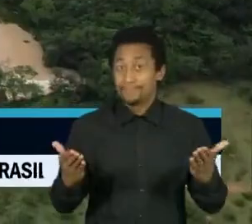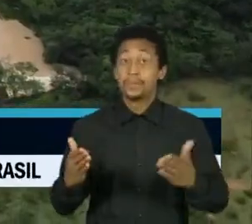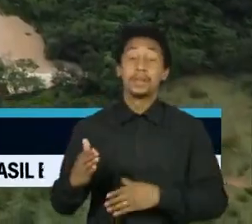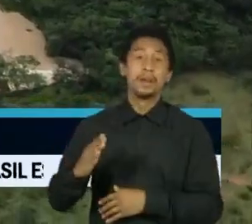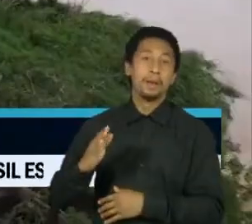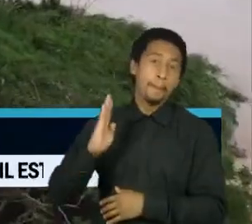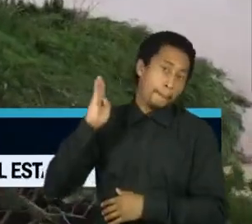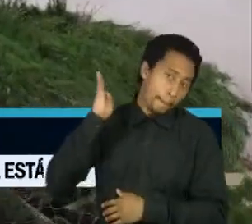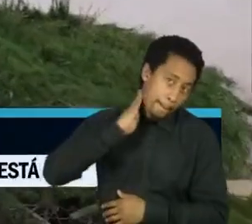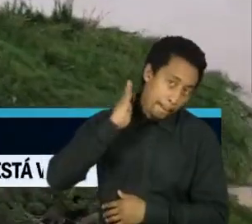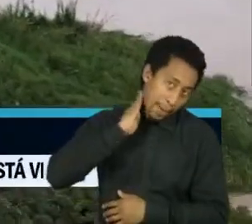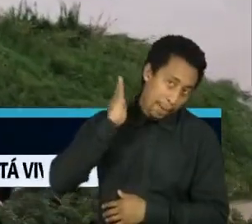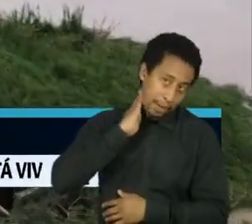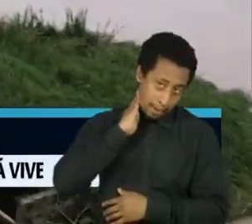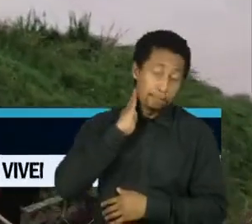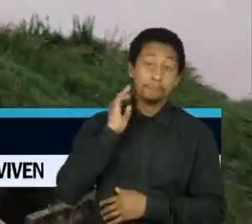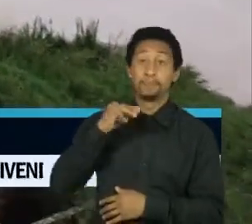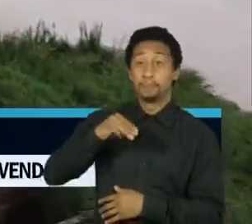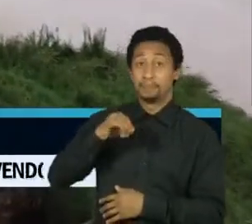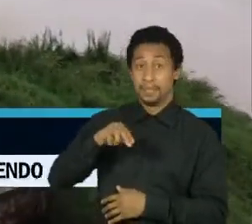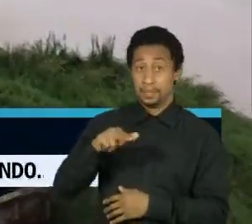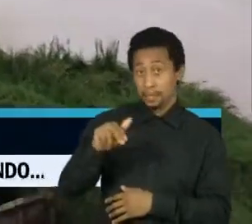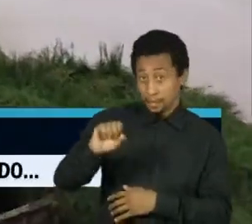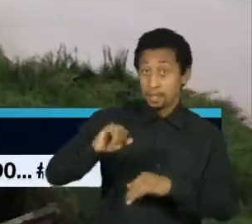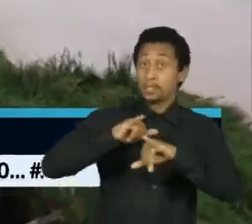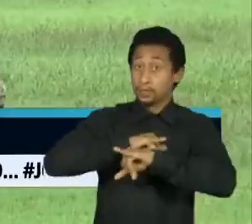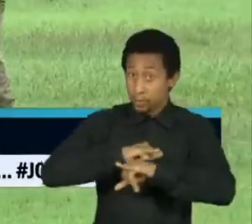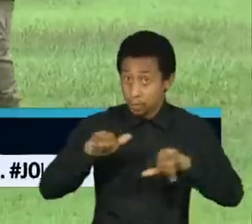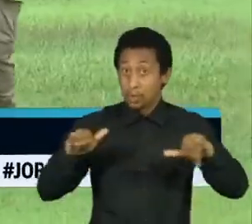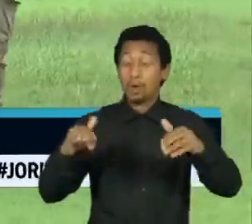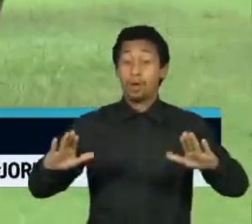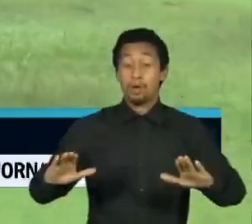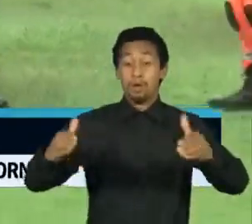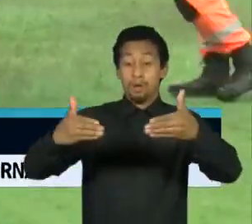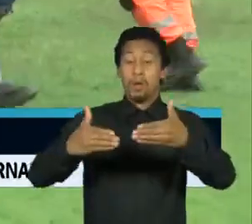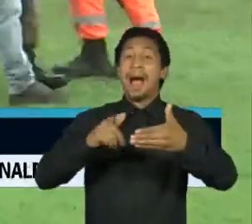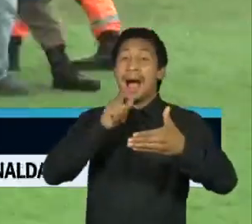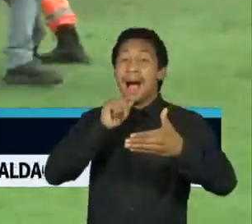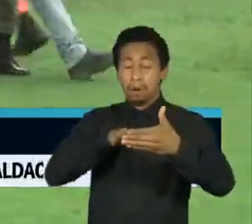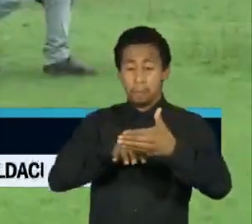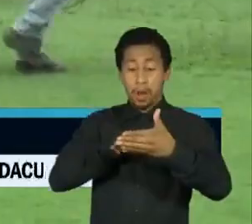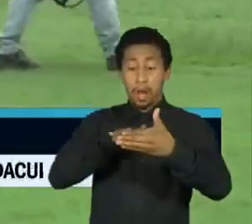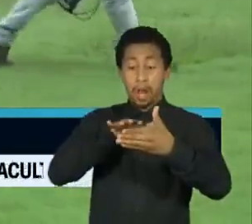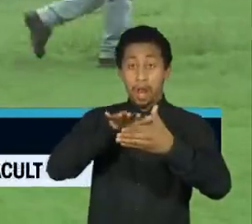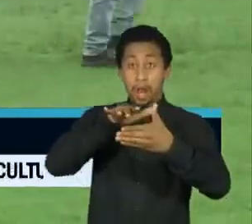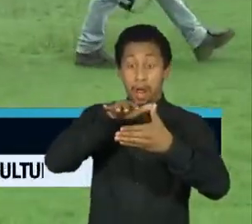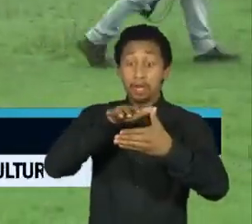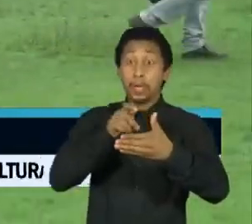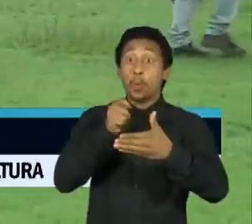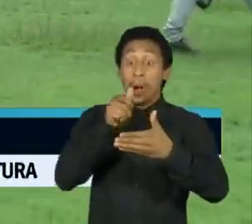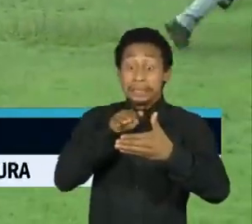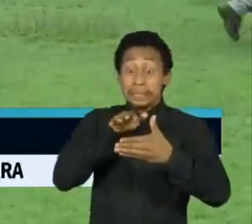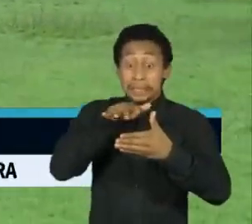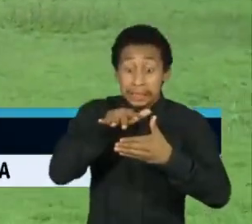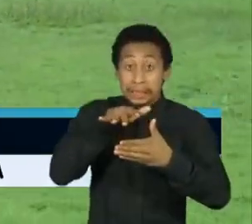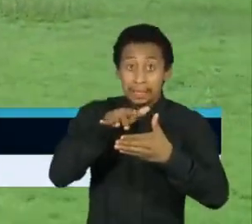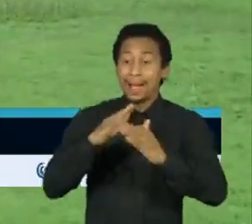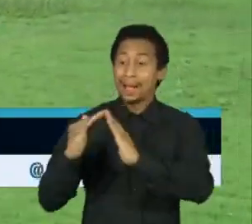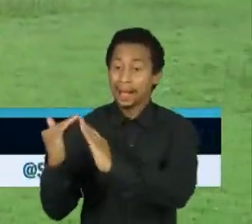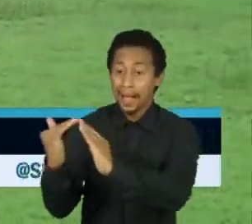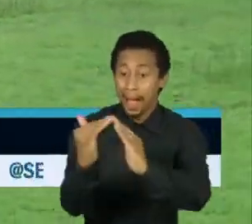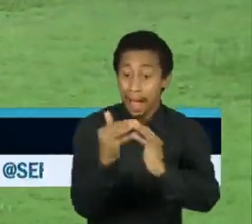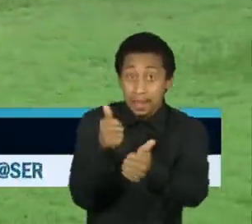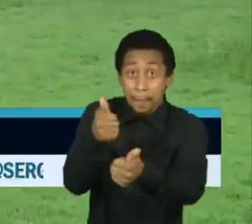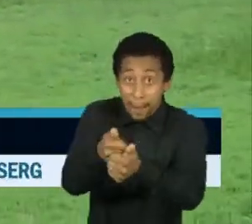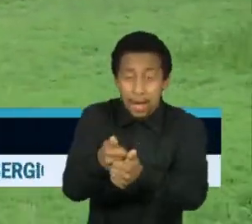Minas, por causa de risco de rompimento da barragem do Distrito do Carioca, todas as famílias que moram nas proximidades foram retiradas de casa.